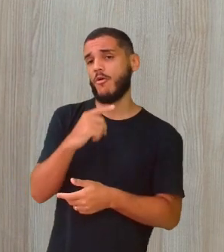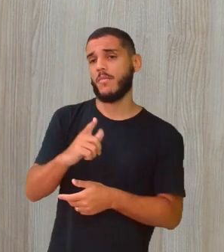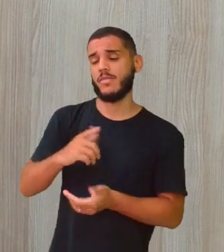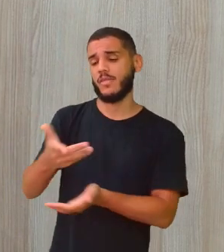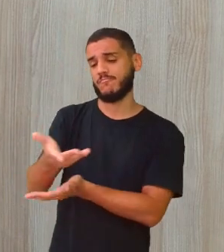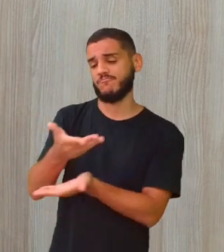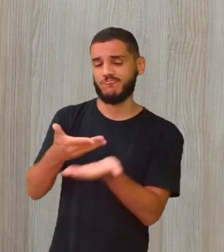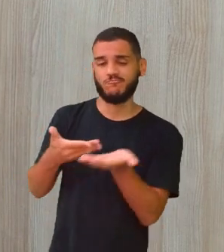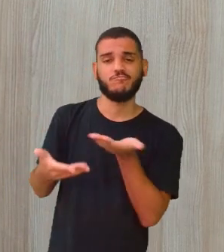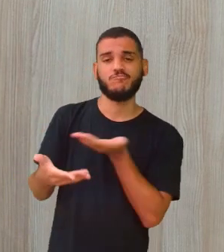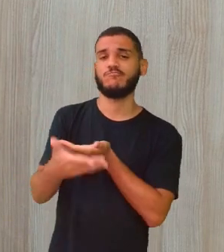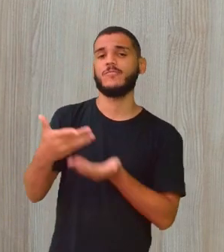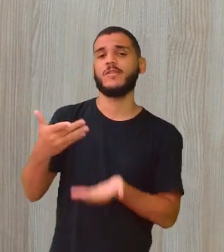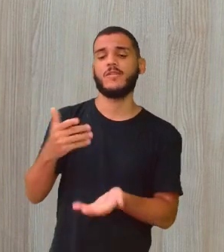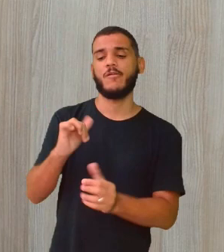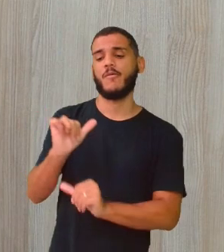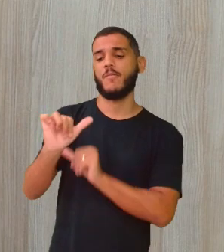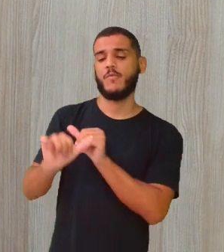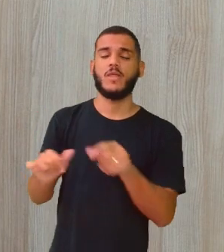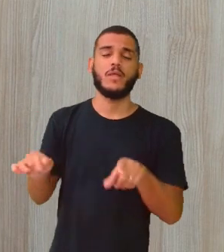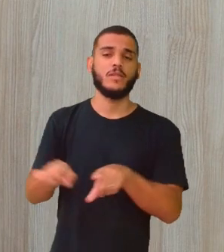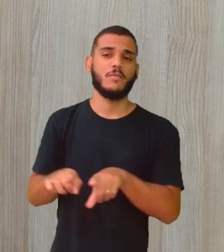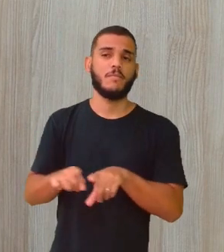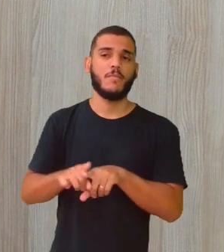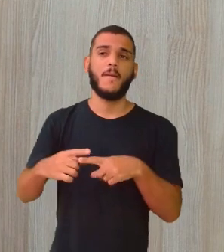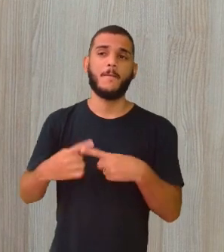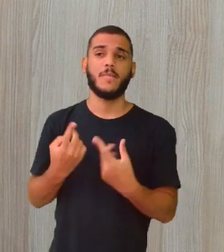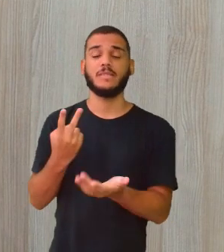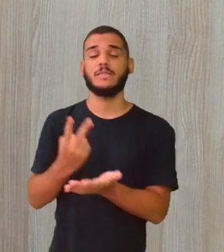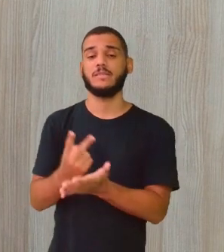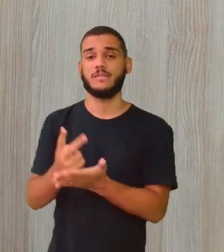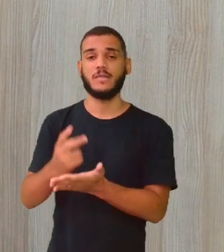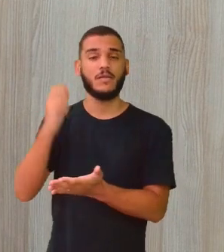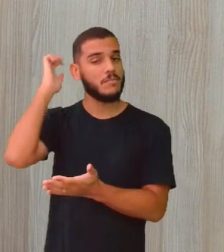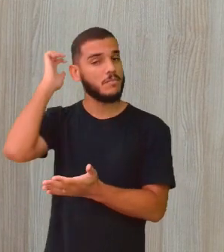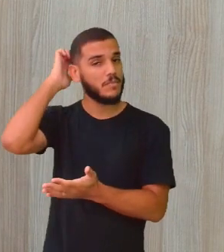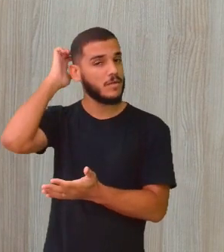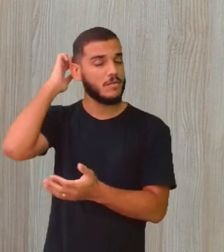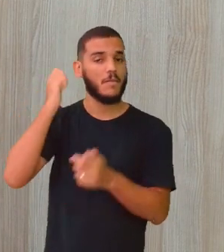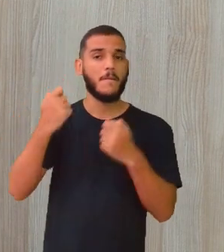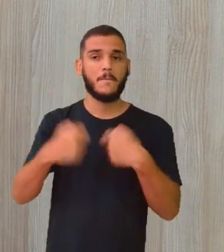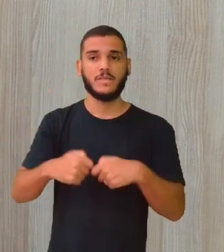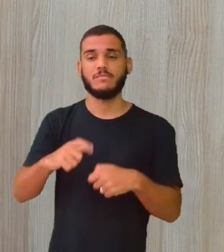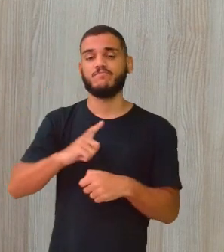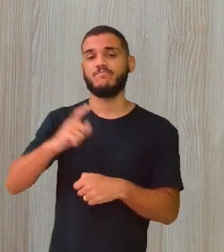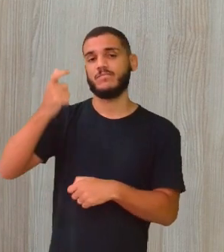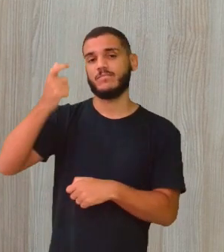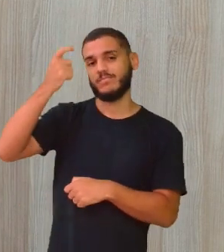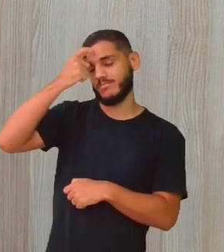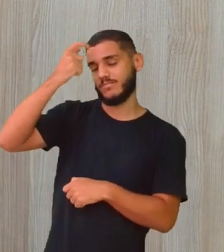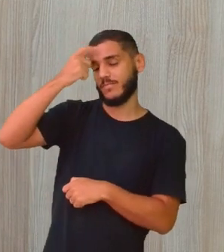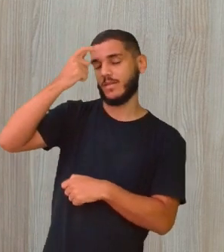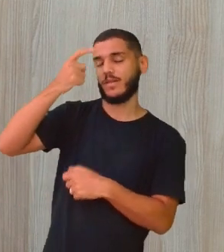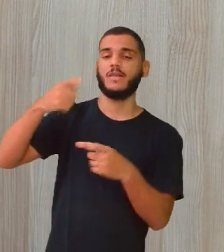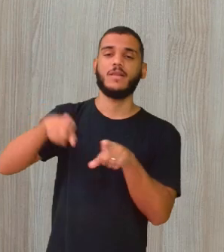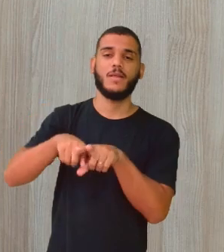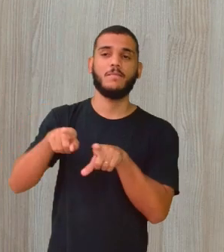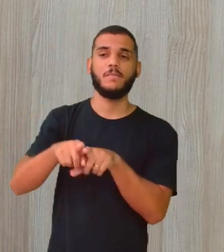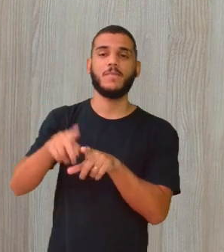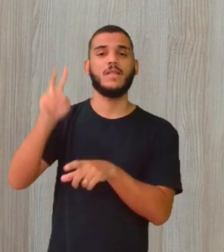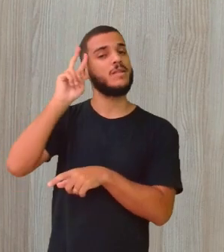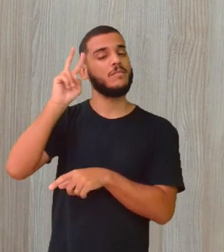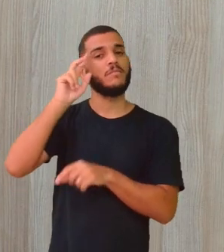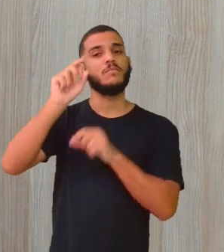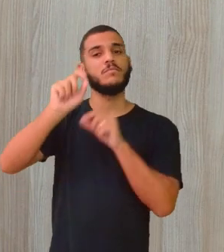interagir ali e modificar. Mas que cada vez mais a gente tome essa consciência, Se sensibilize e se